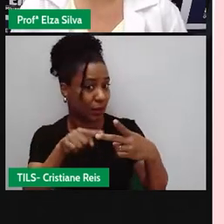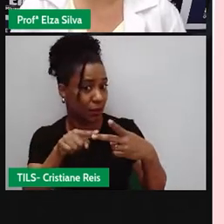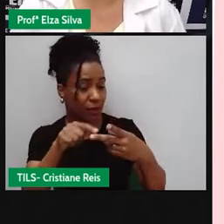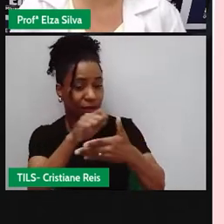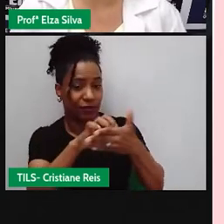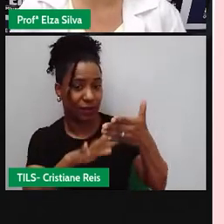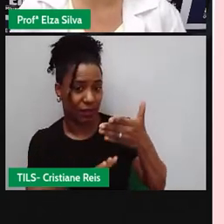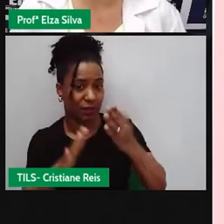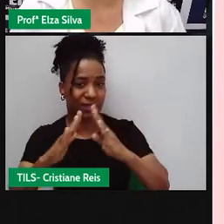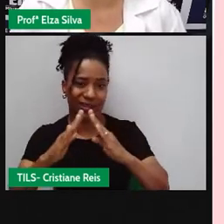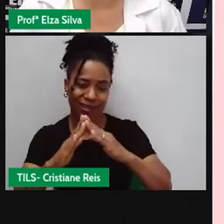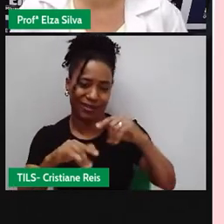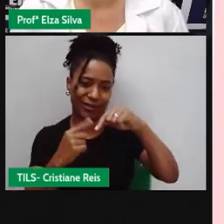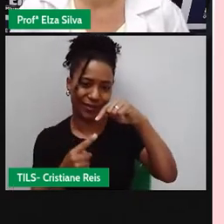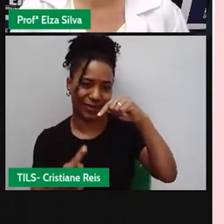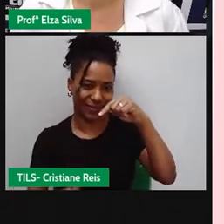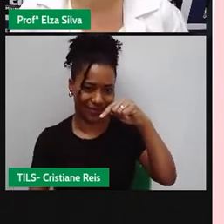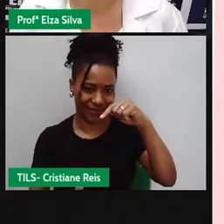de nossa aula.